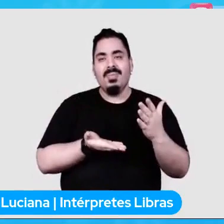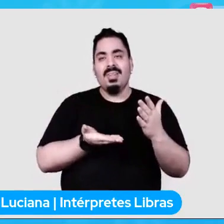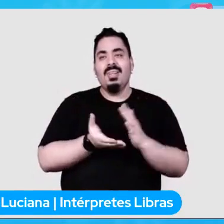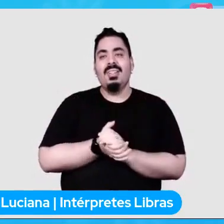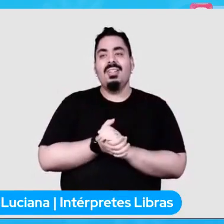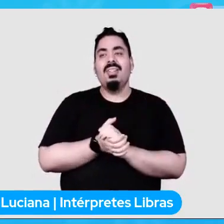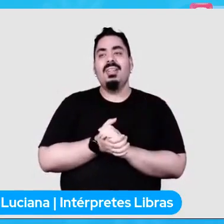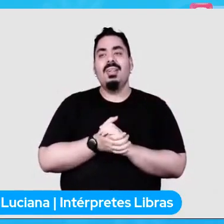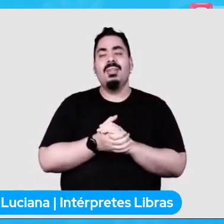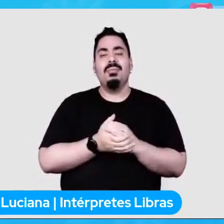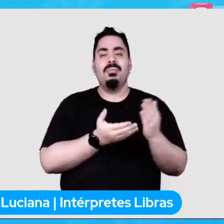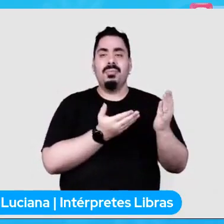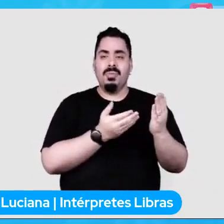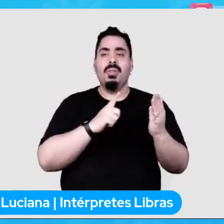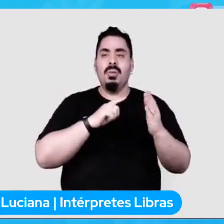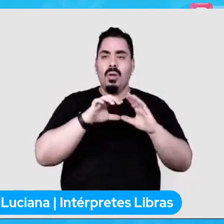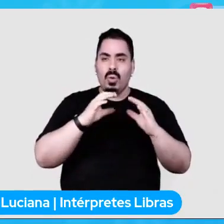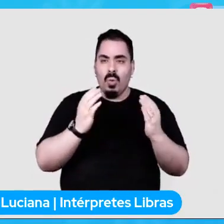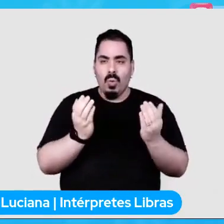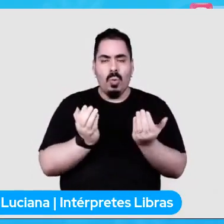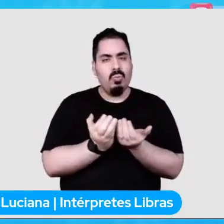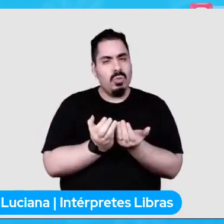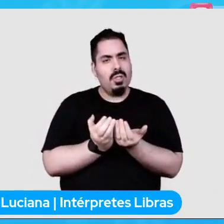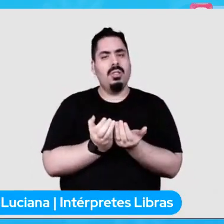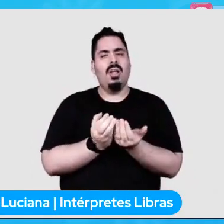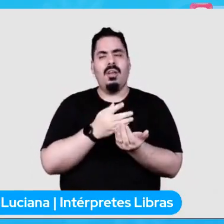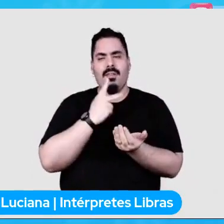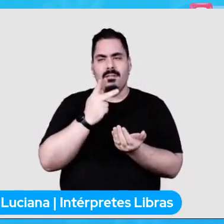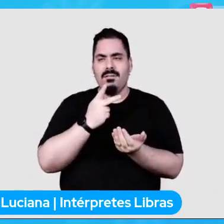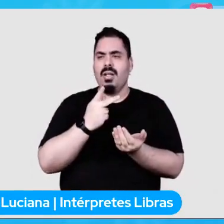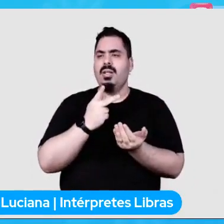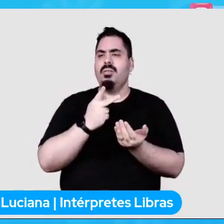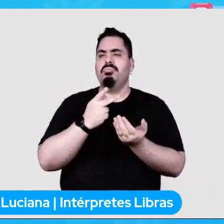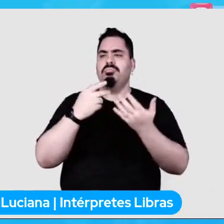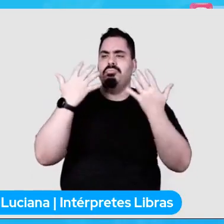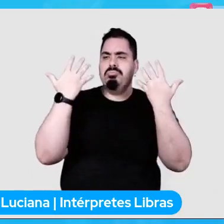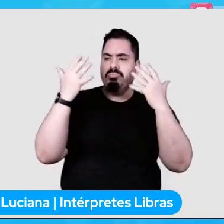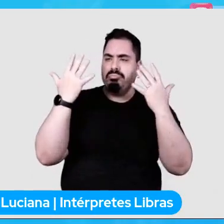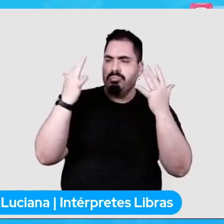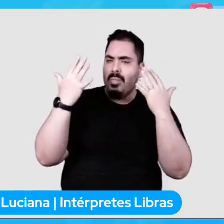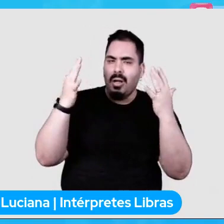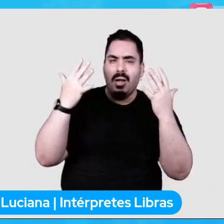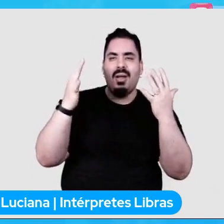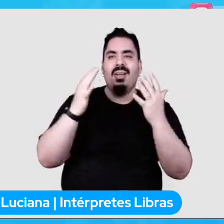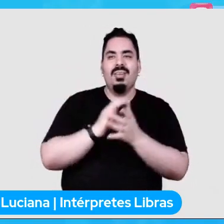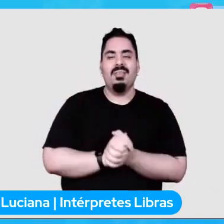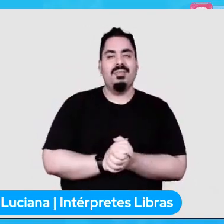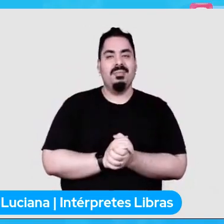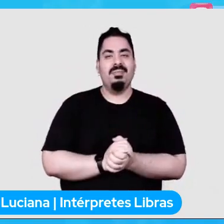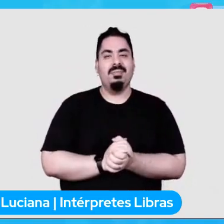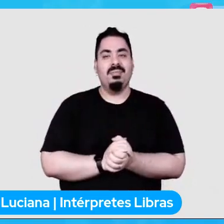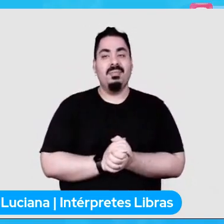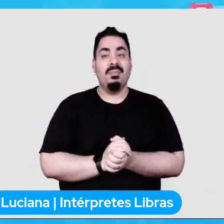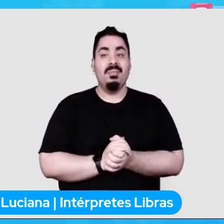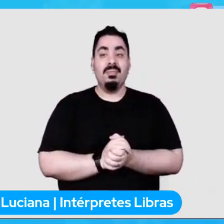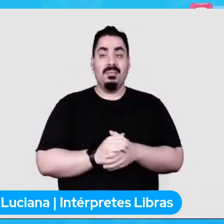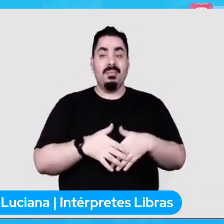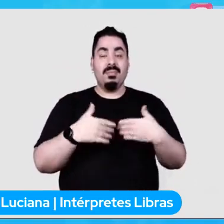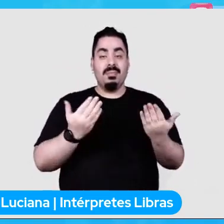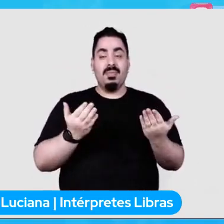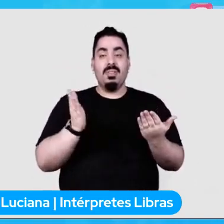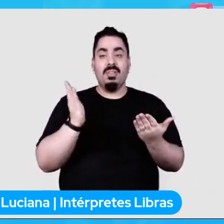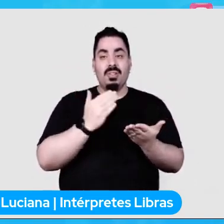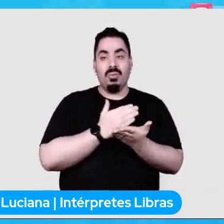comunidade falando muito bem te parabenizando tá então vamos lá logo de início a gente tem aqui